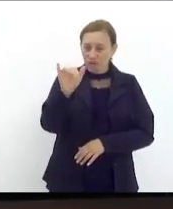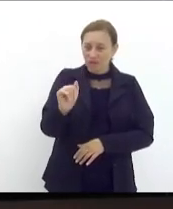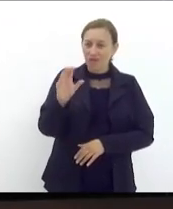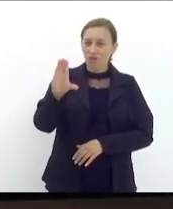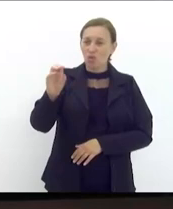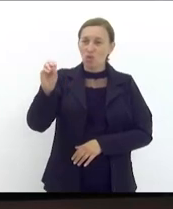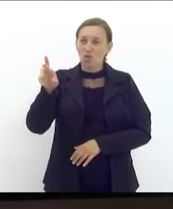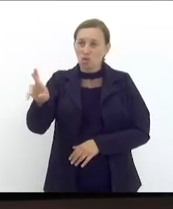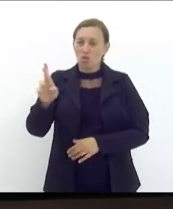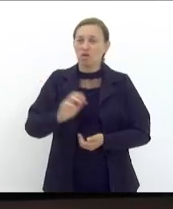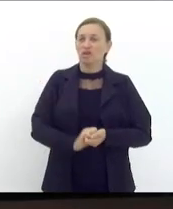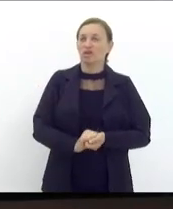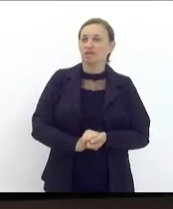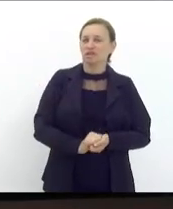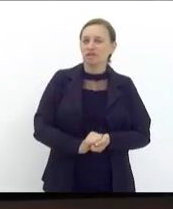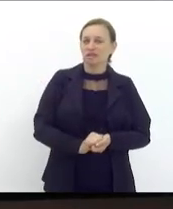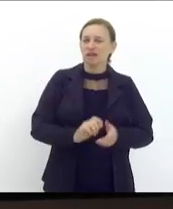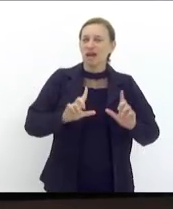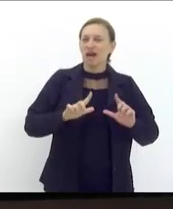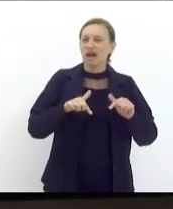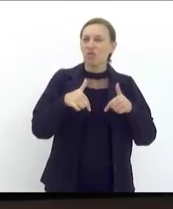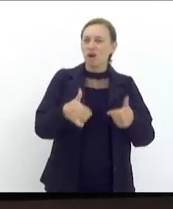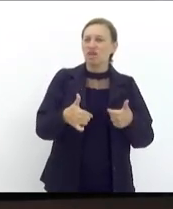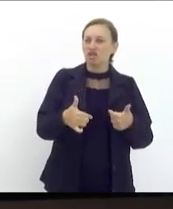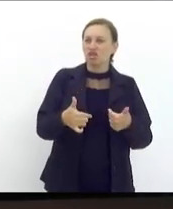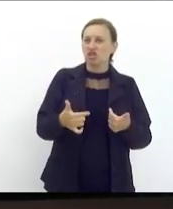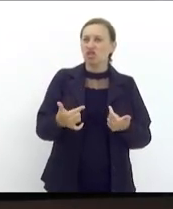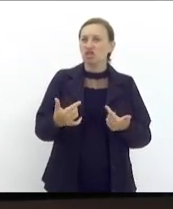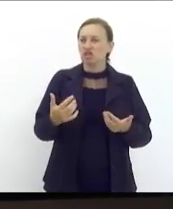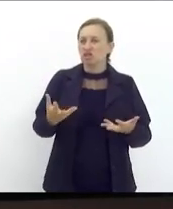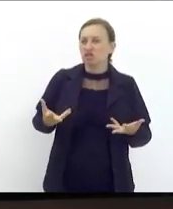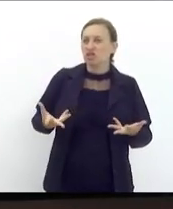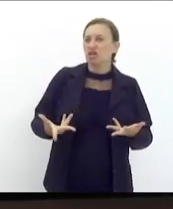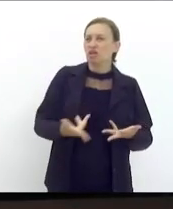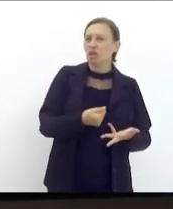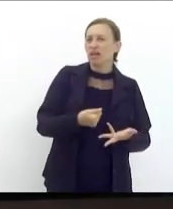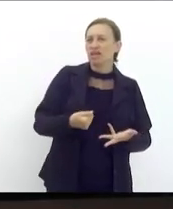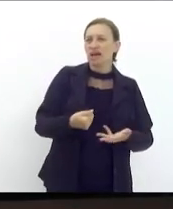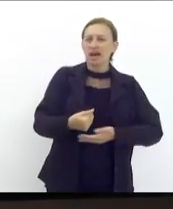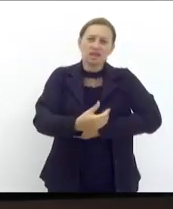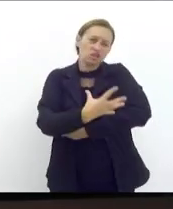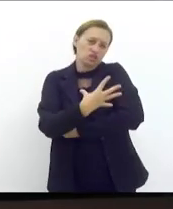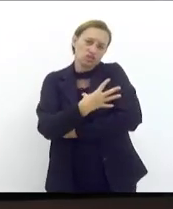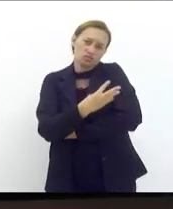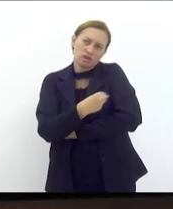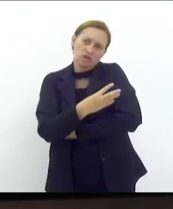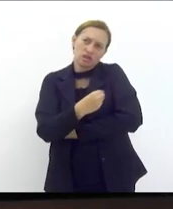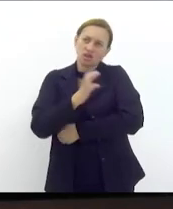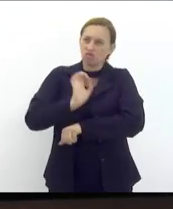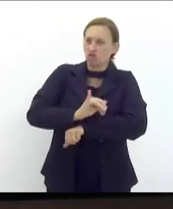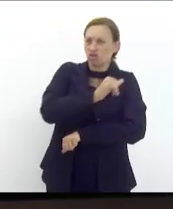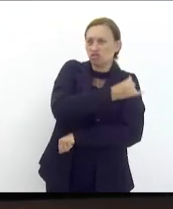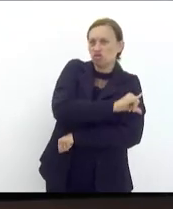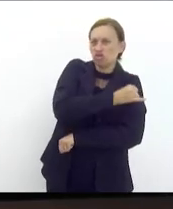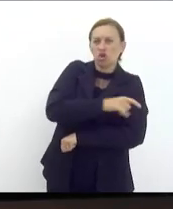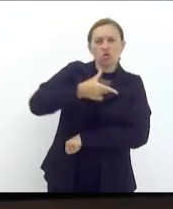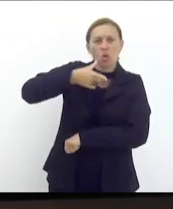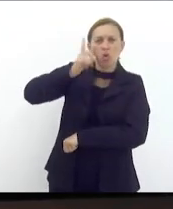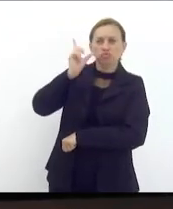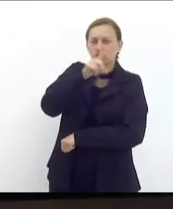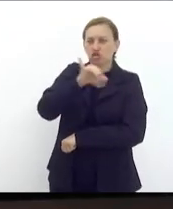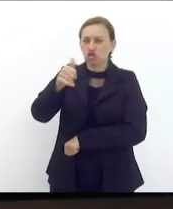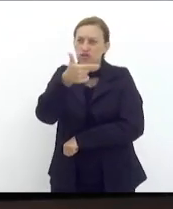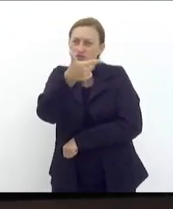e ações que garantam o bem-estar materno e da saúde mental materna no estado do Rio de Janeiro. Ontem, no dia 29,